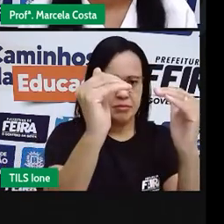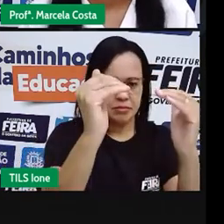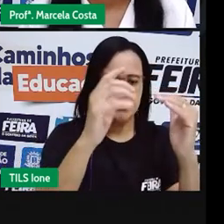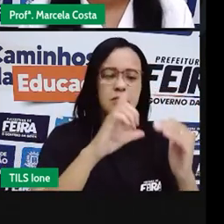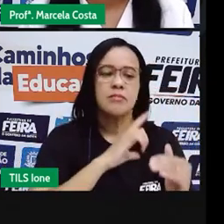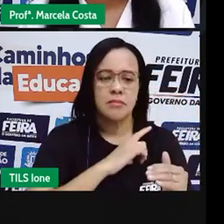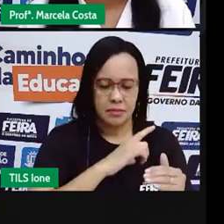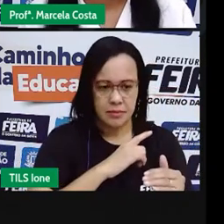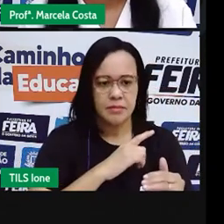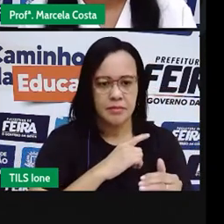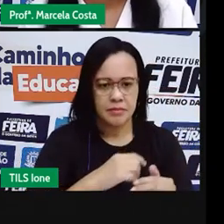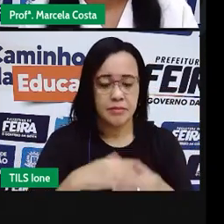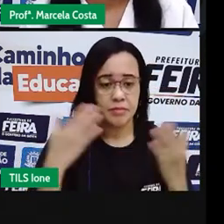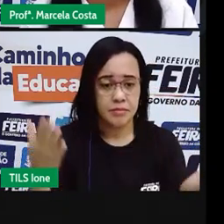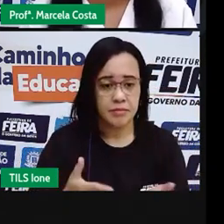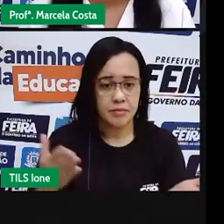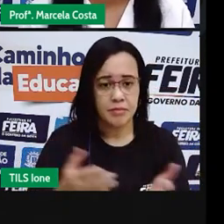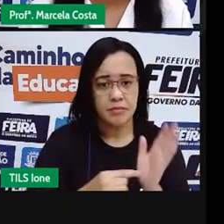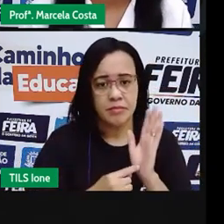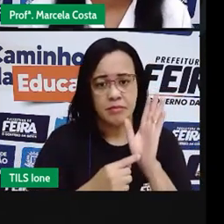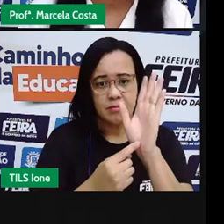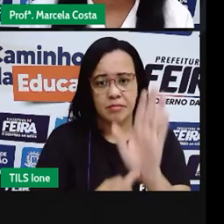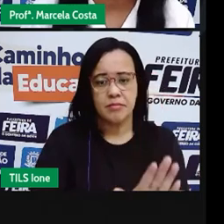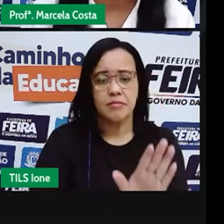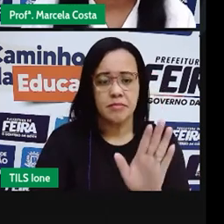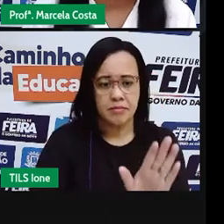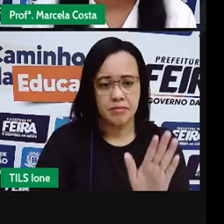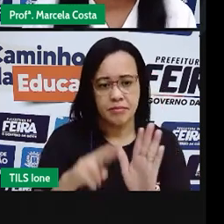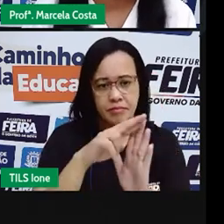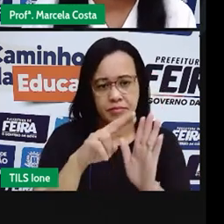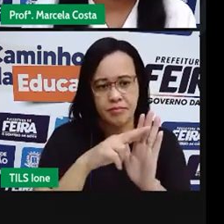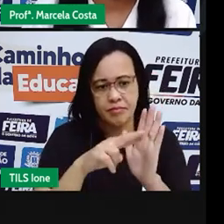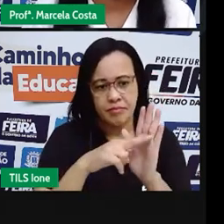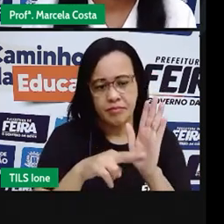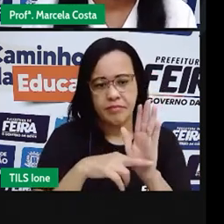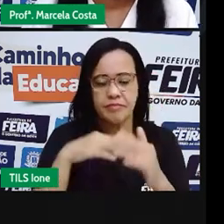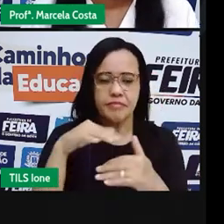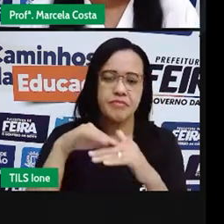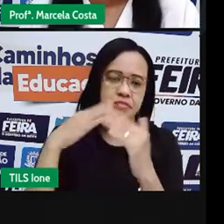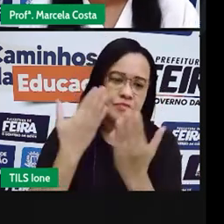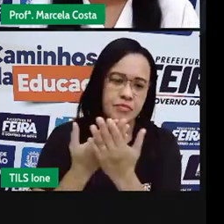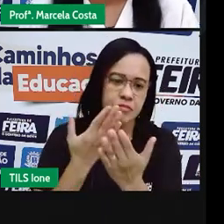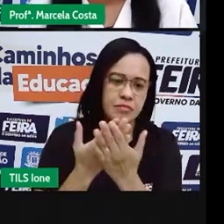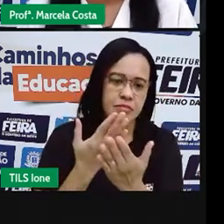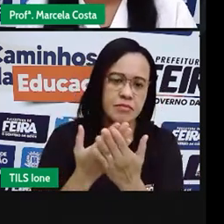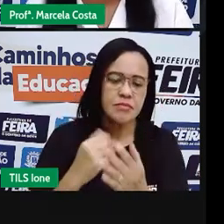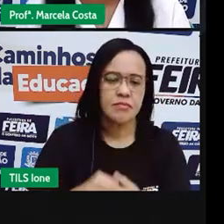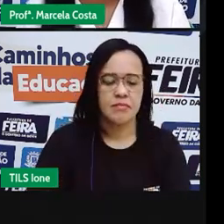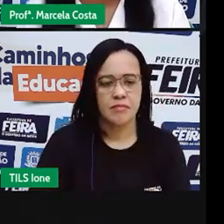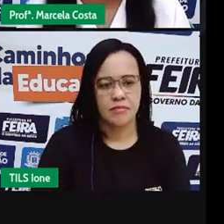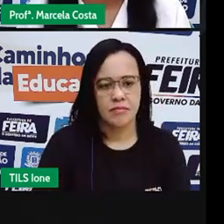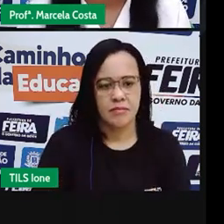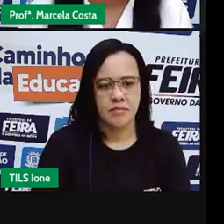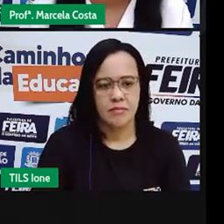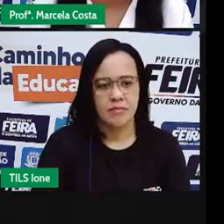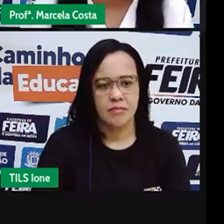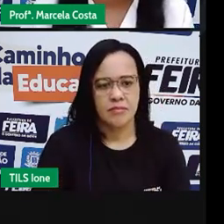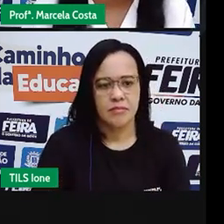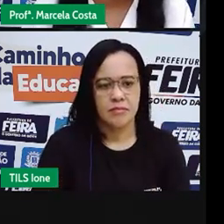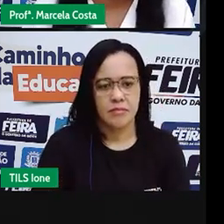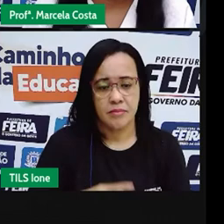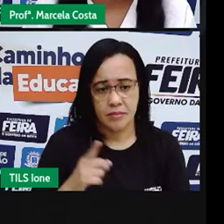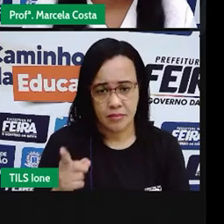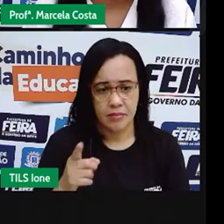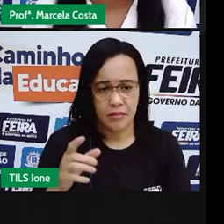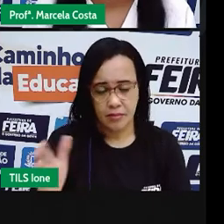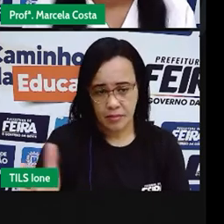agora eu vou ver com vocês algumas regras de convivência na escola. Inclusive, nesse momento, você pode